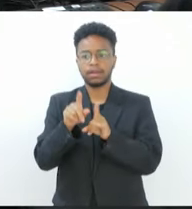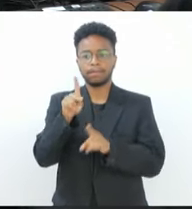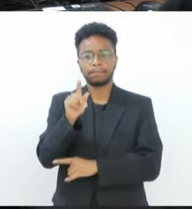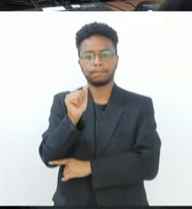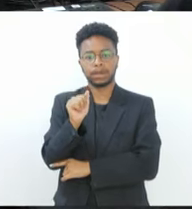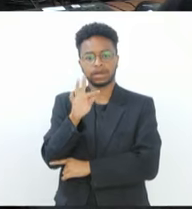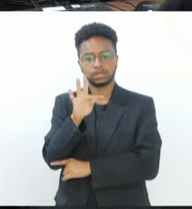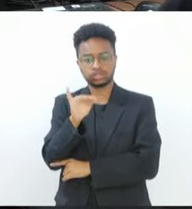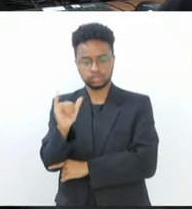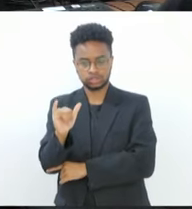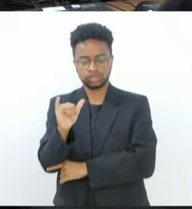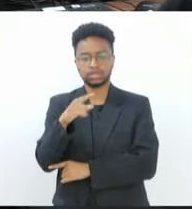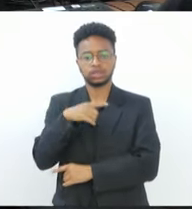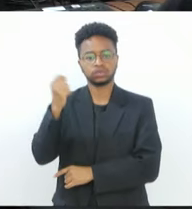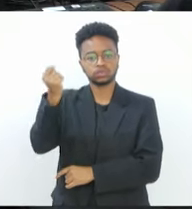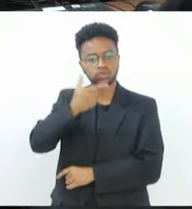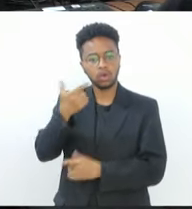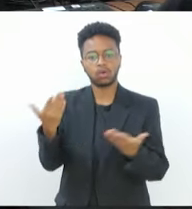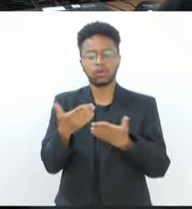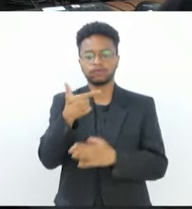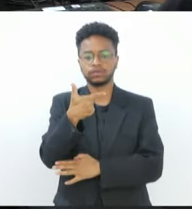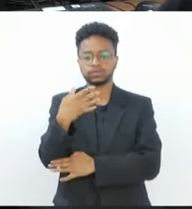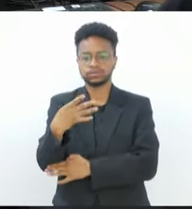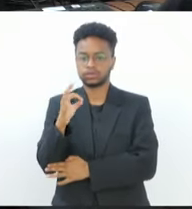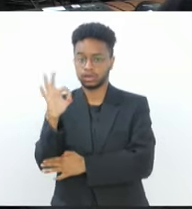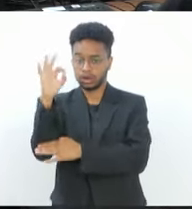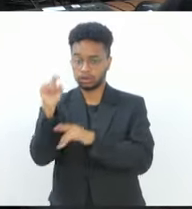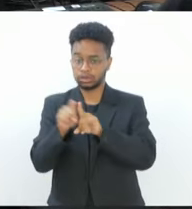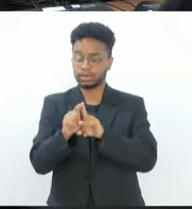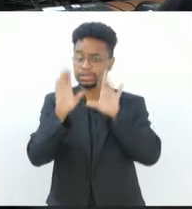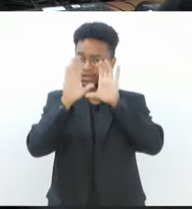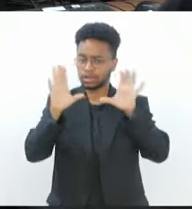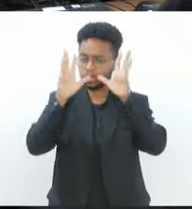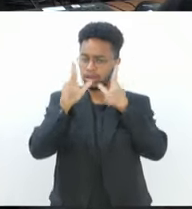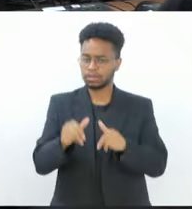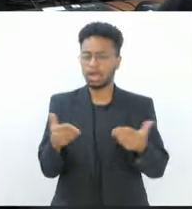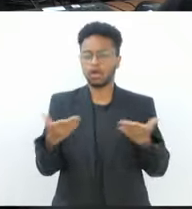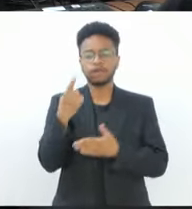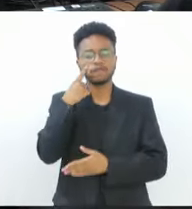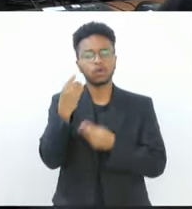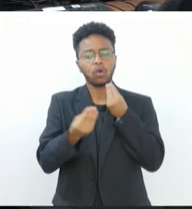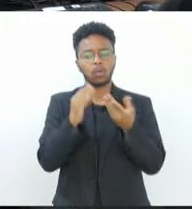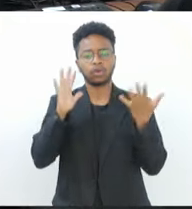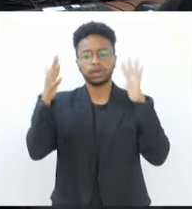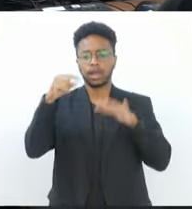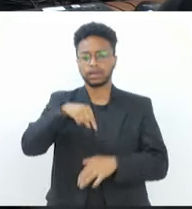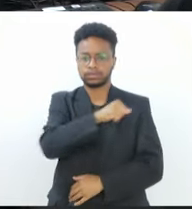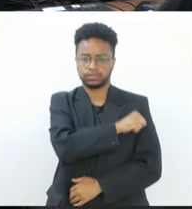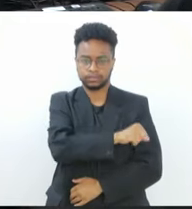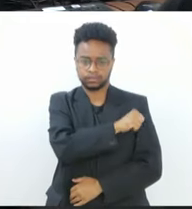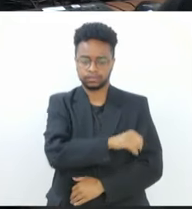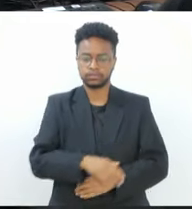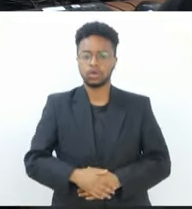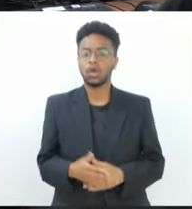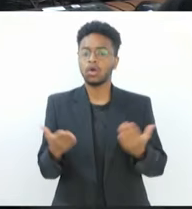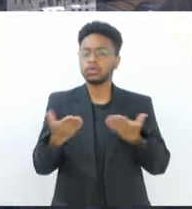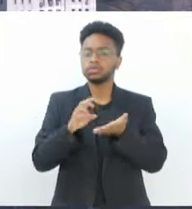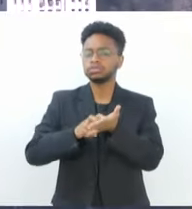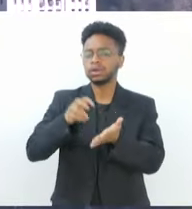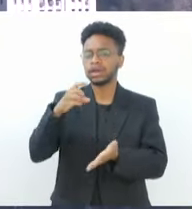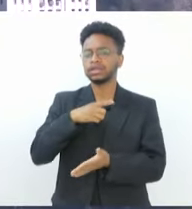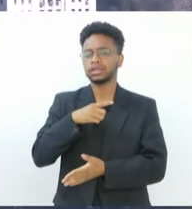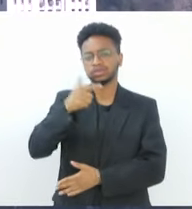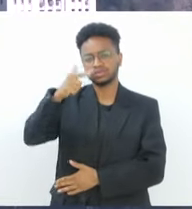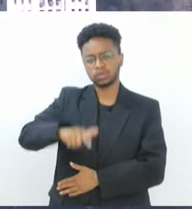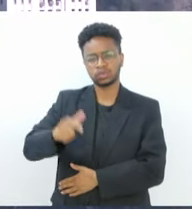do Alferes com sol. 24 graus, céu limpo. Vamos ver agora como está o tempo aqui no Rio de Janeiro. Rio de Janeiro que amanheceu com mais